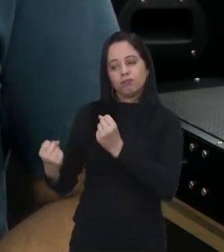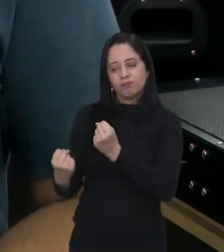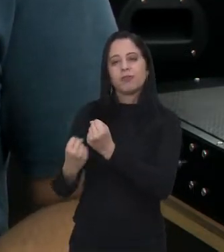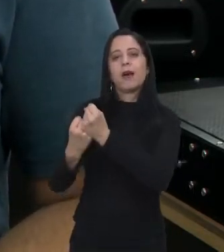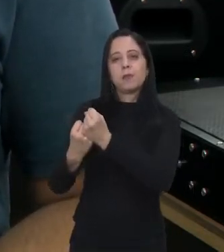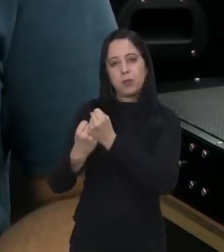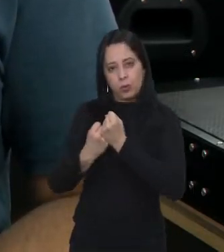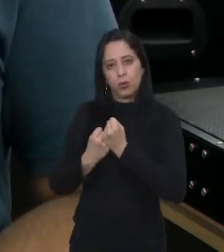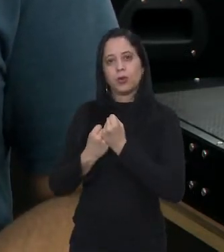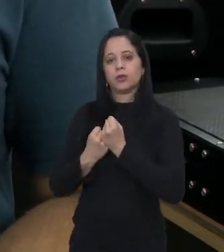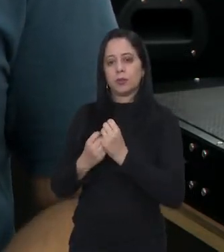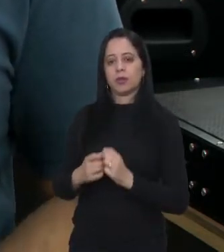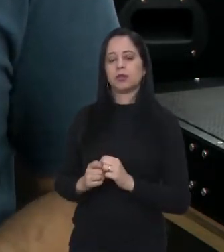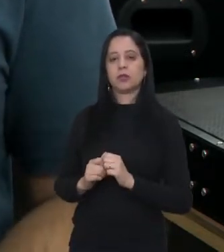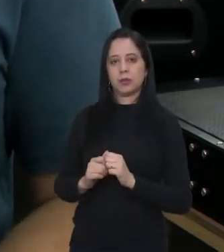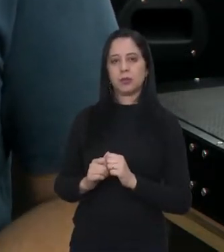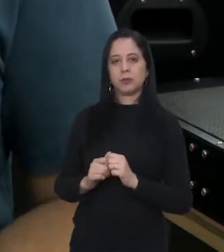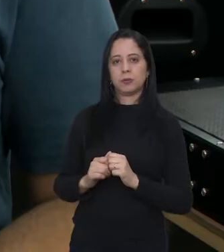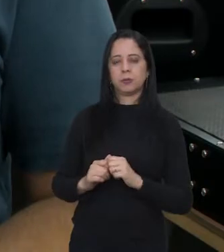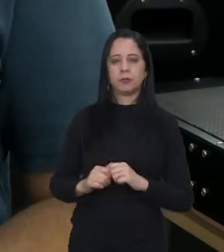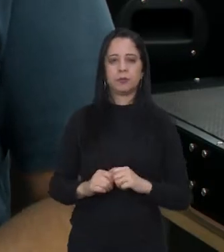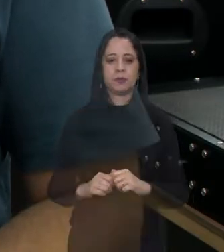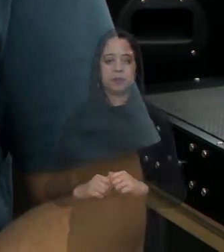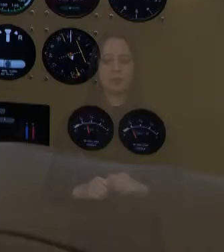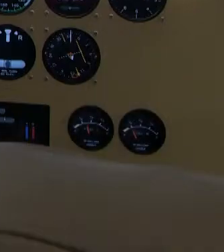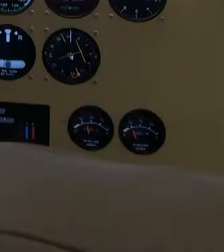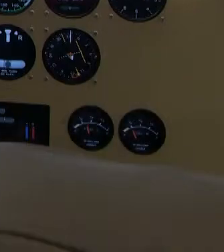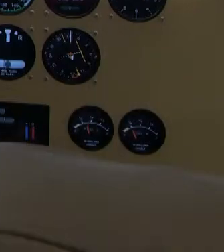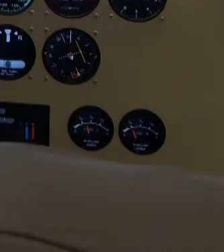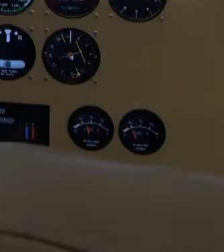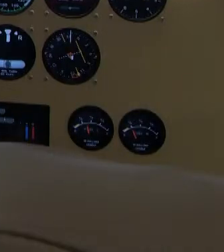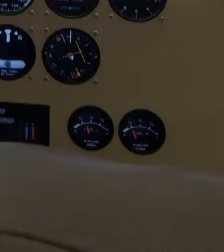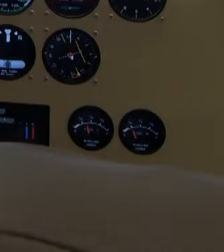grande que a gente teve da equipe toda do Parque Tecnológico.